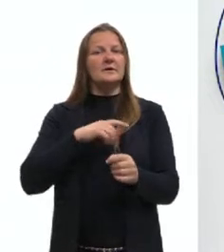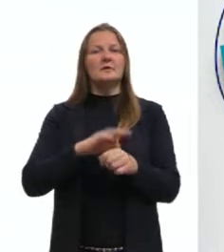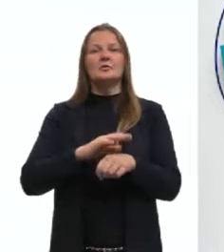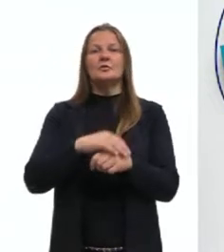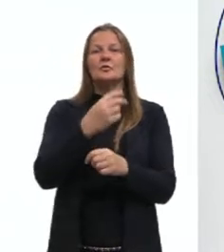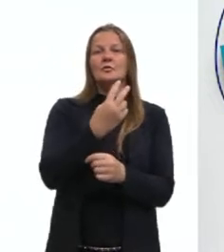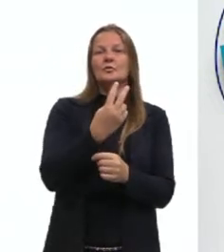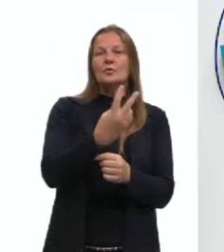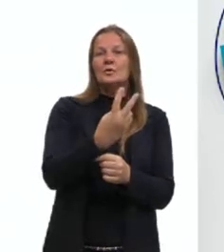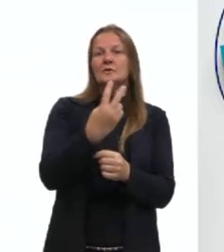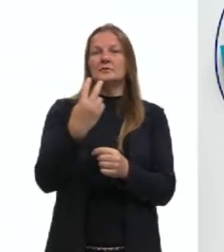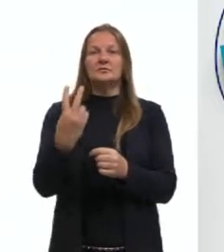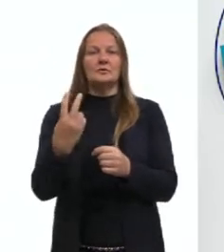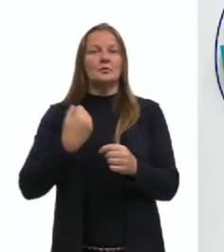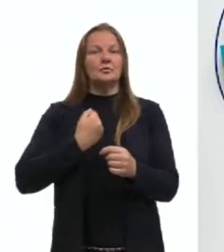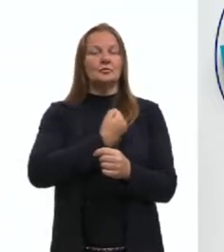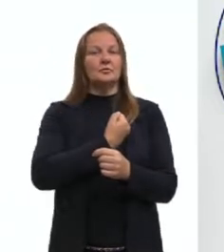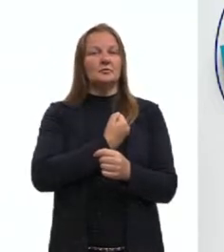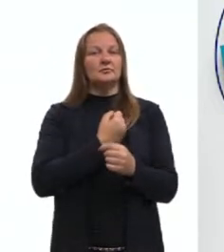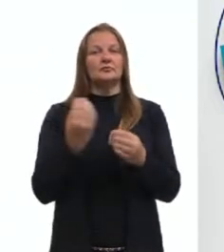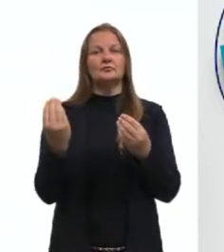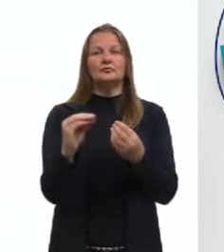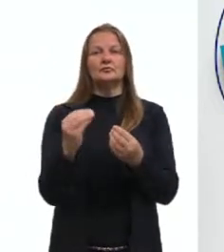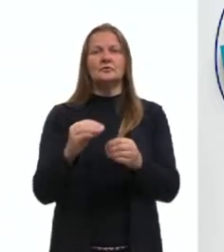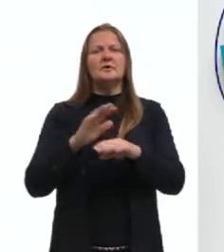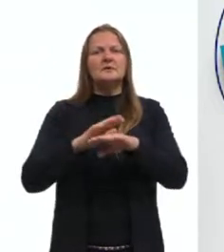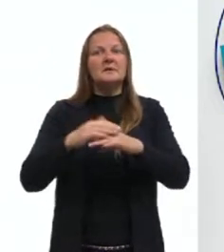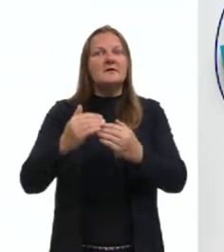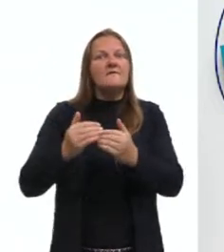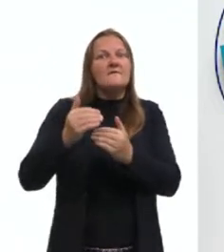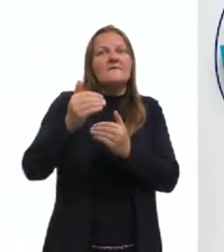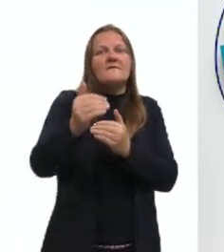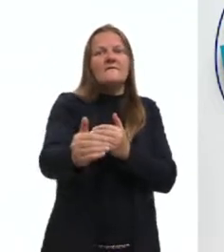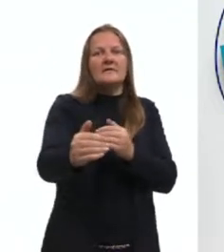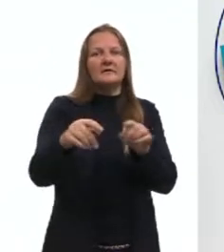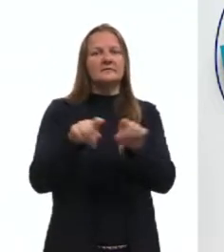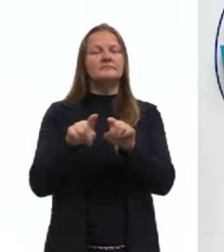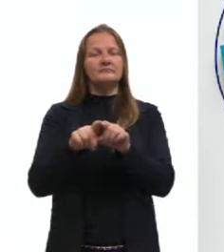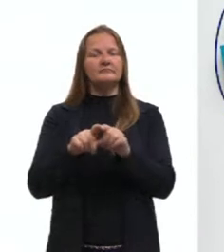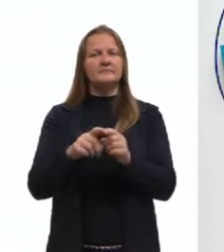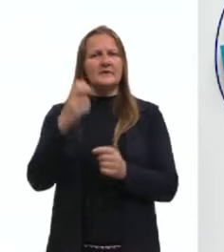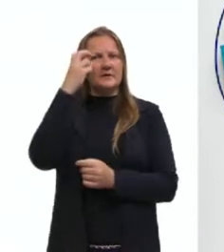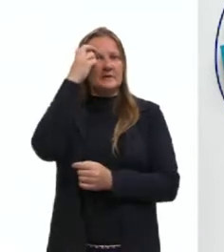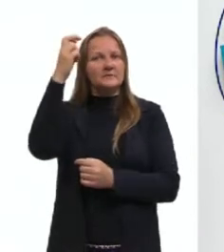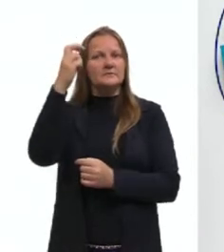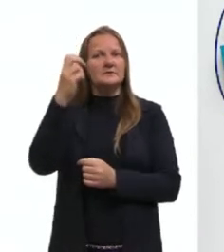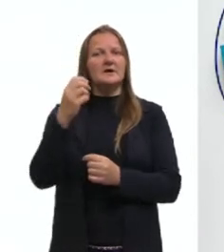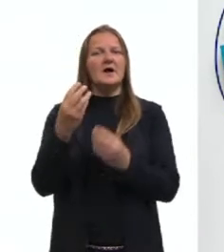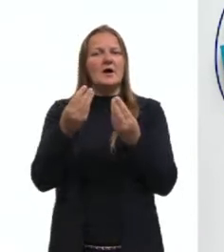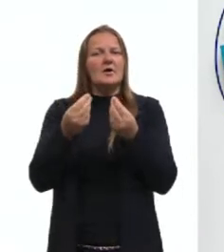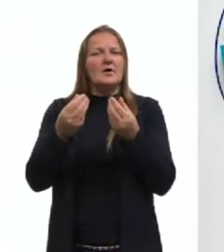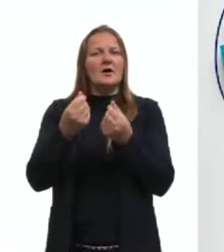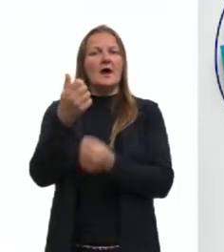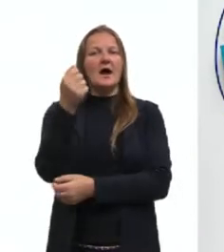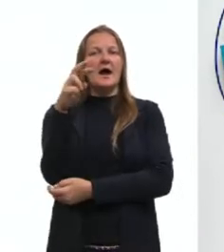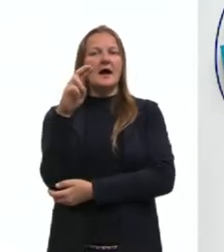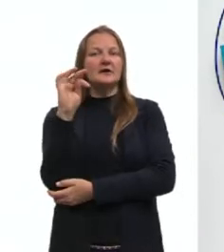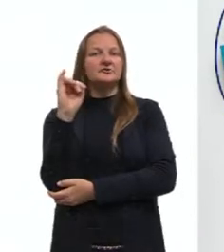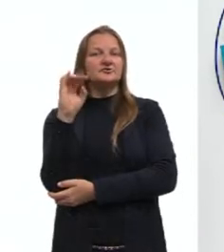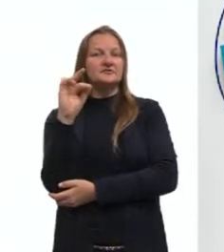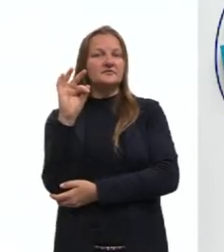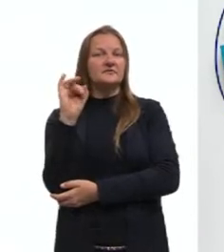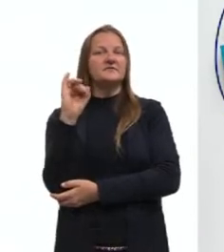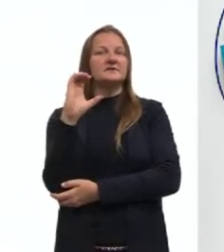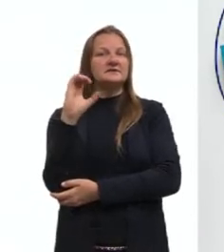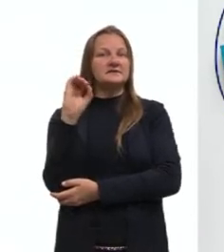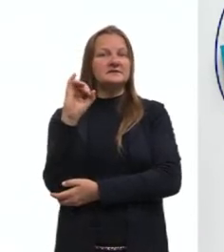números inteiros, até mesmo em estudos avançados sobre inteligência artificial. Então, novamente, né, a